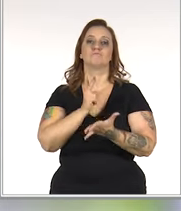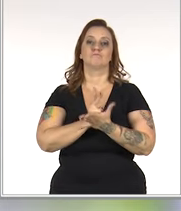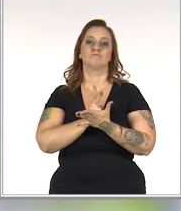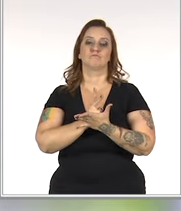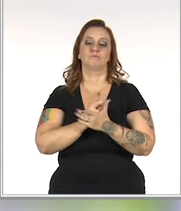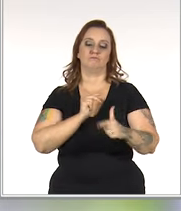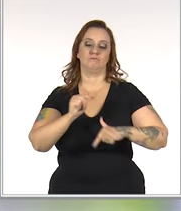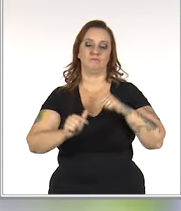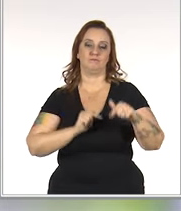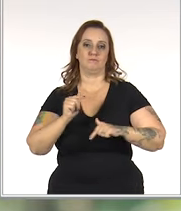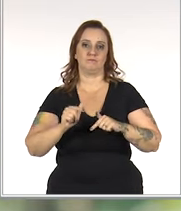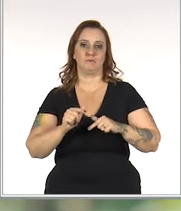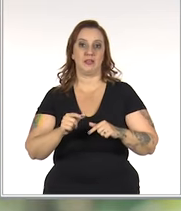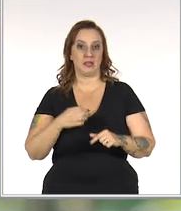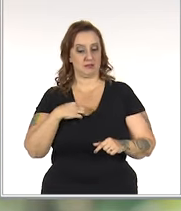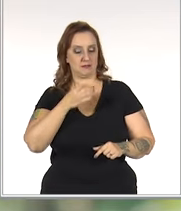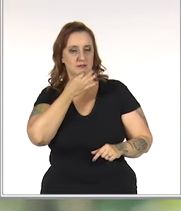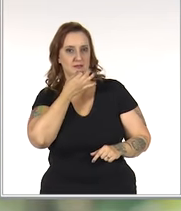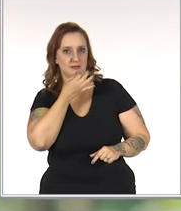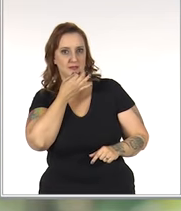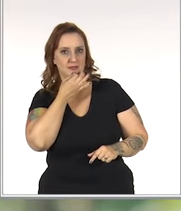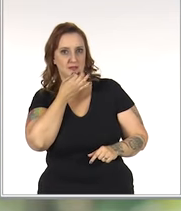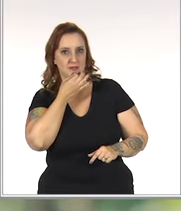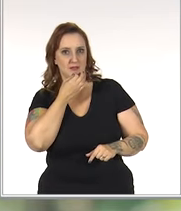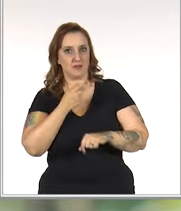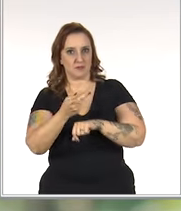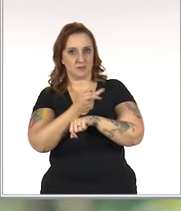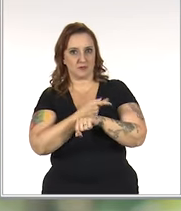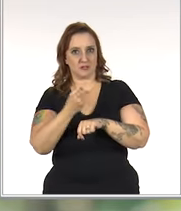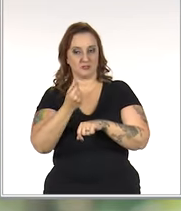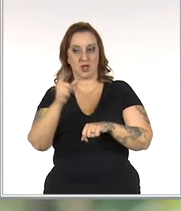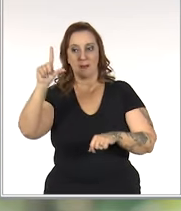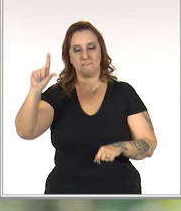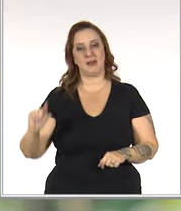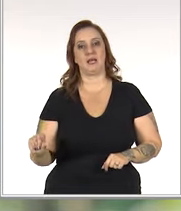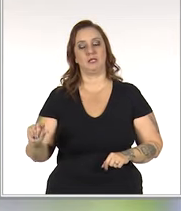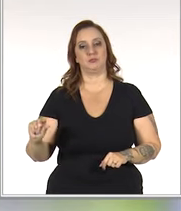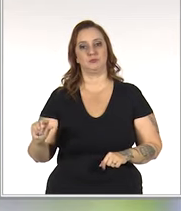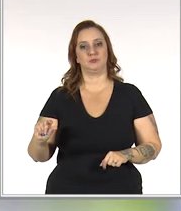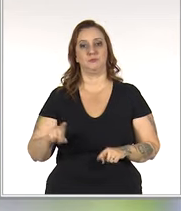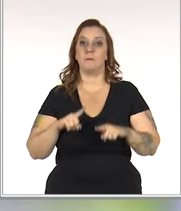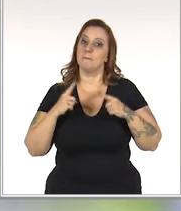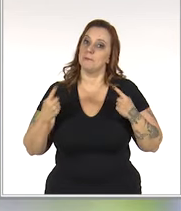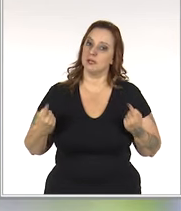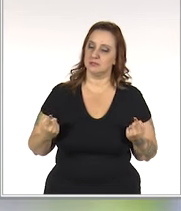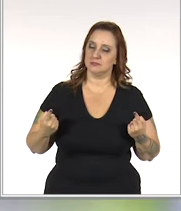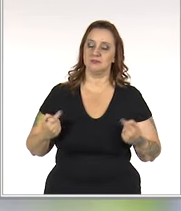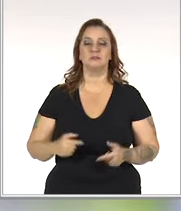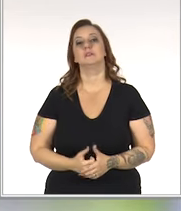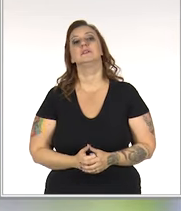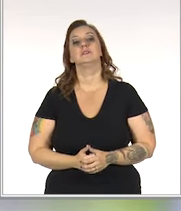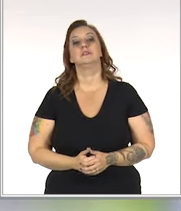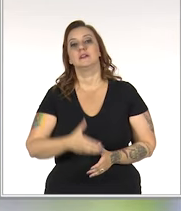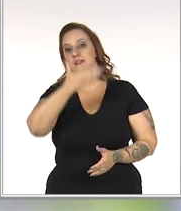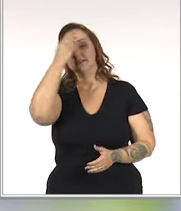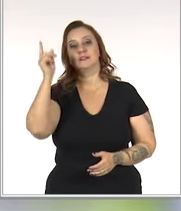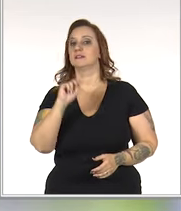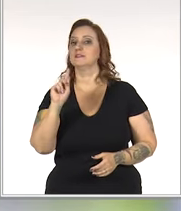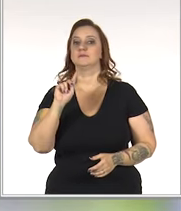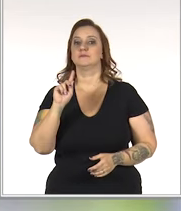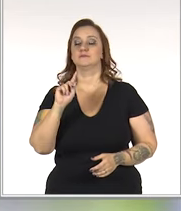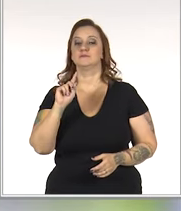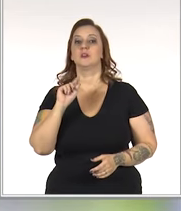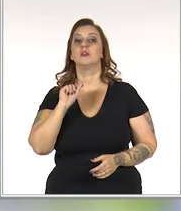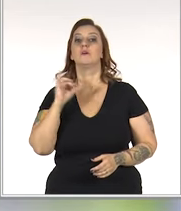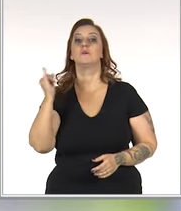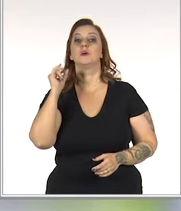as operações. Uma dica, busque o dinheiro mais barato. Porém, não se esqueça